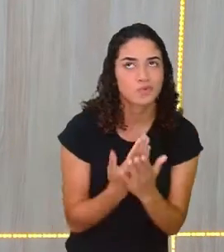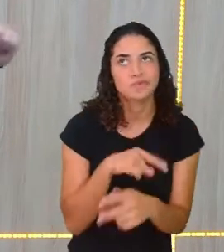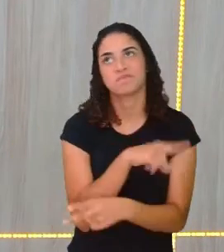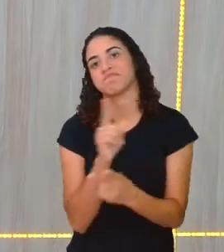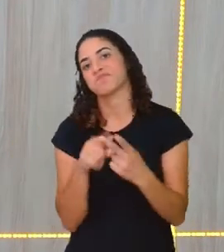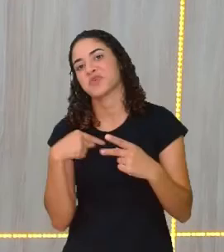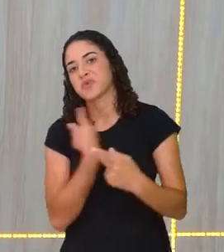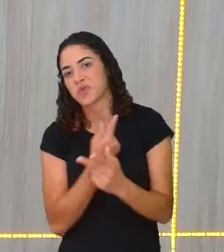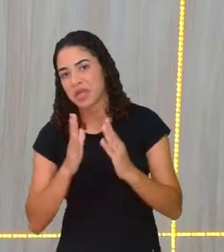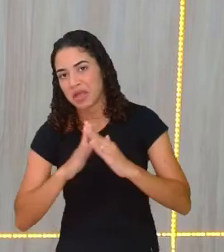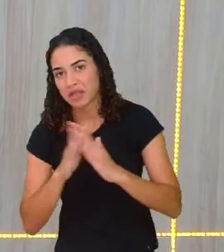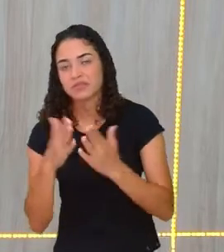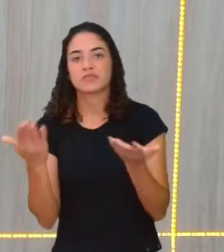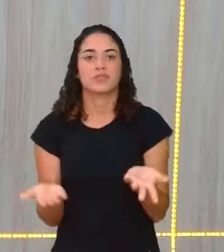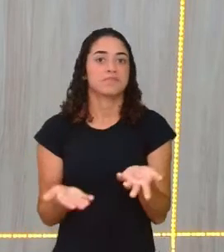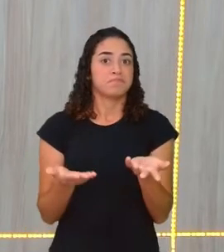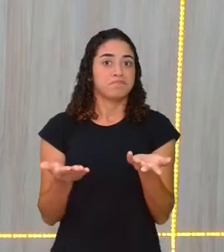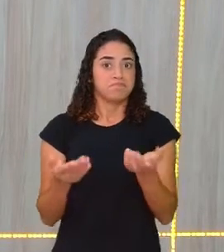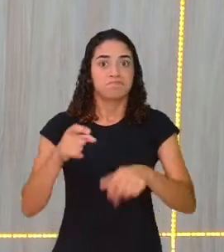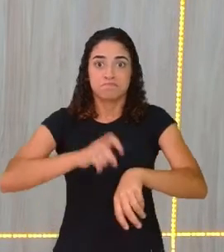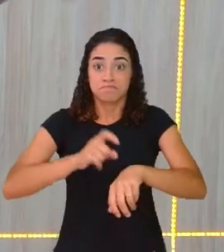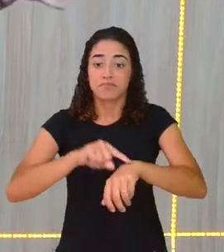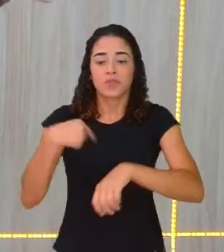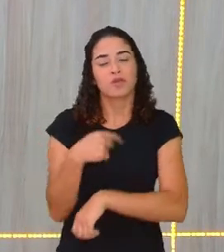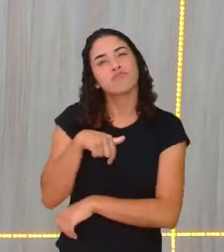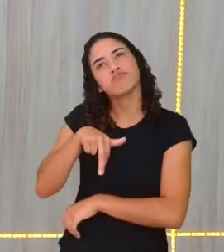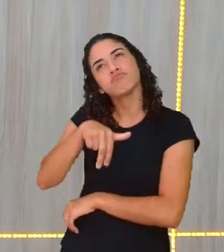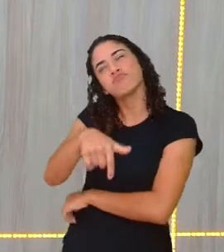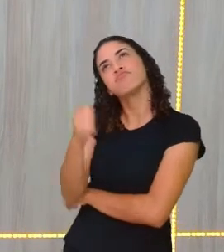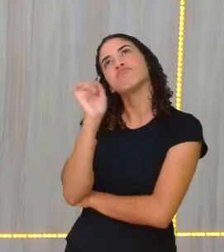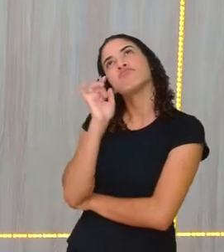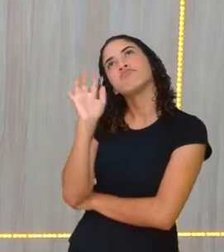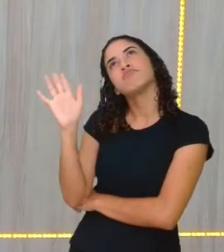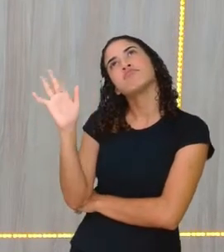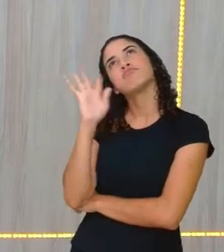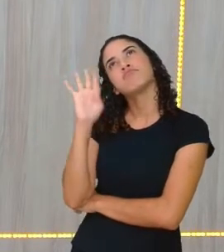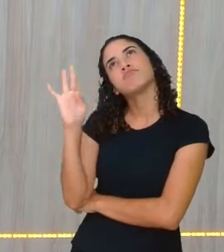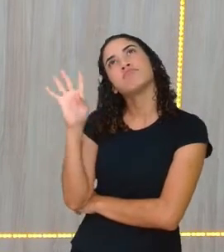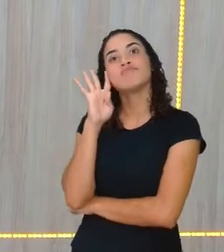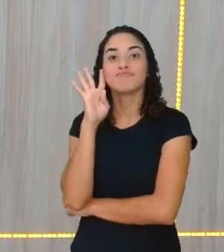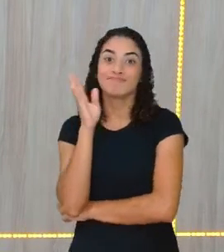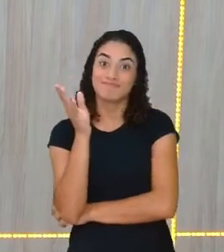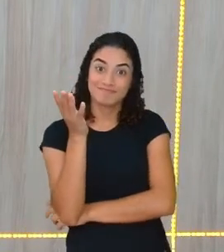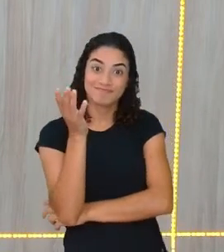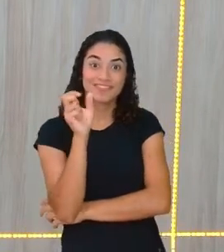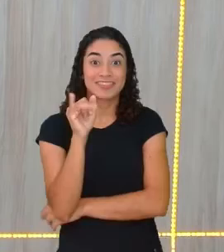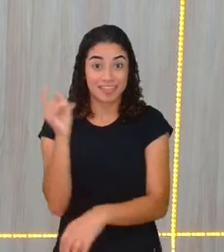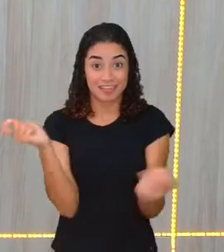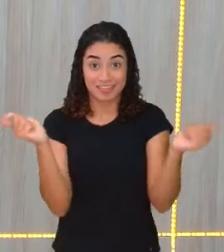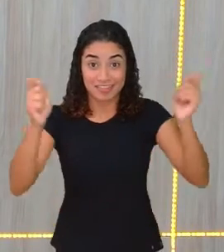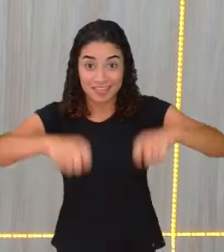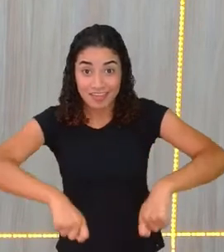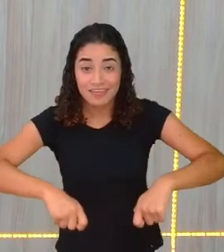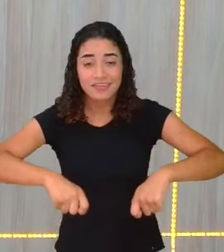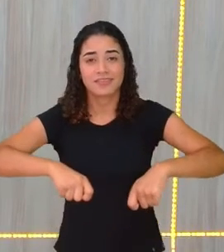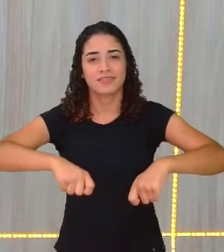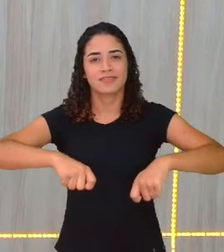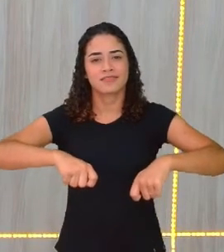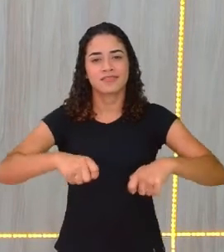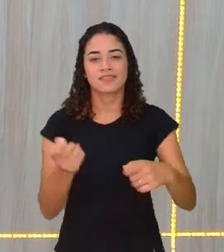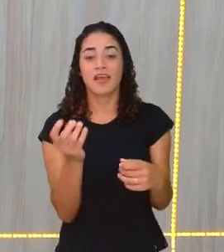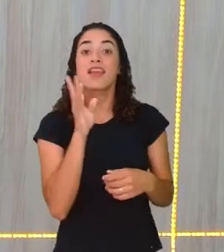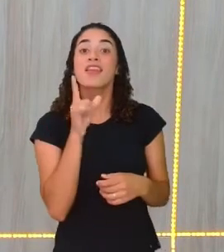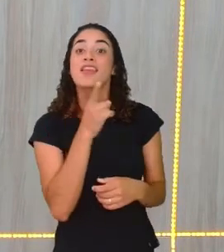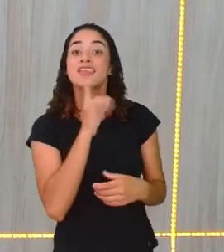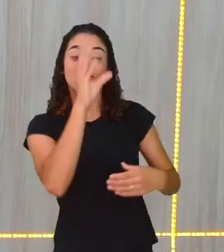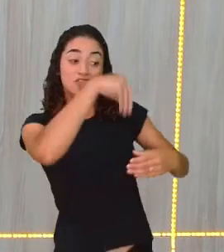na nossa casa, não é? Quando estamos andando, não é? Saia com... Se você tem como fazer isso, saia com um lanchinho,